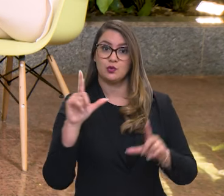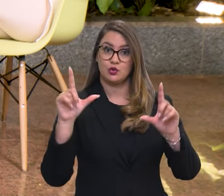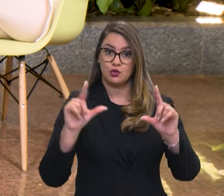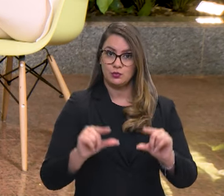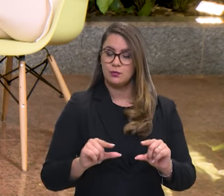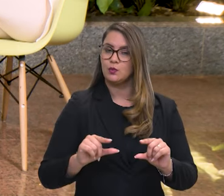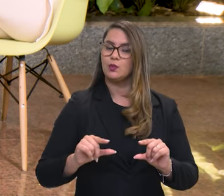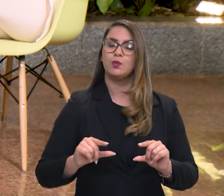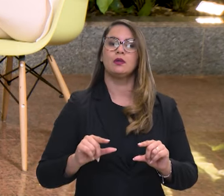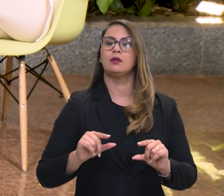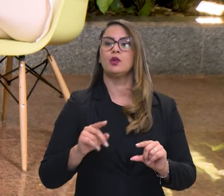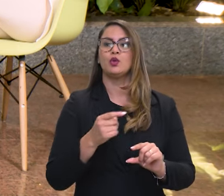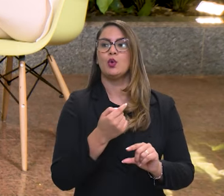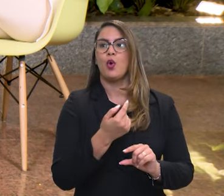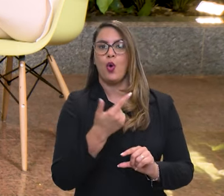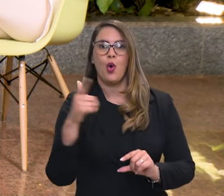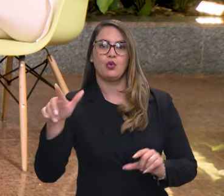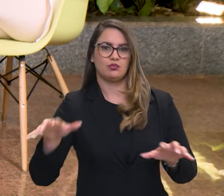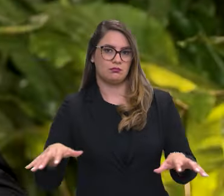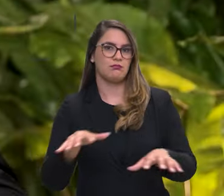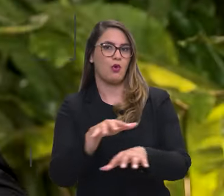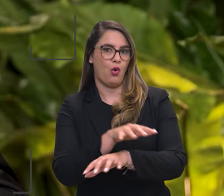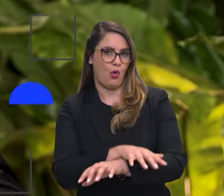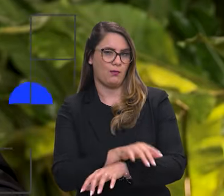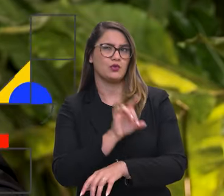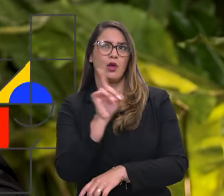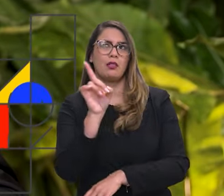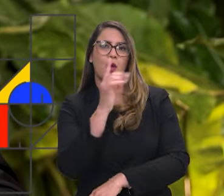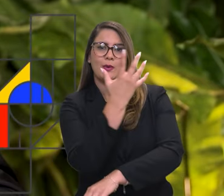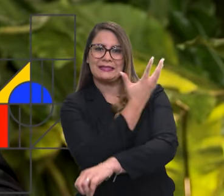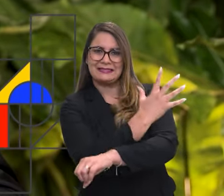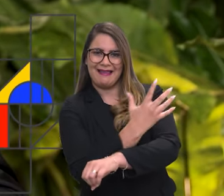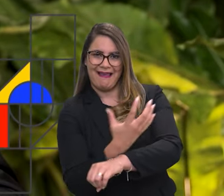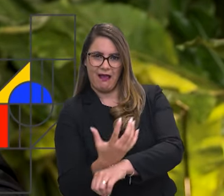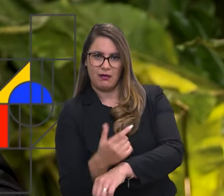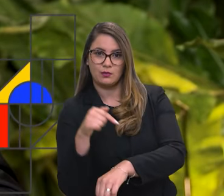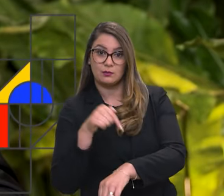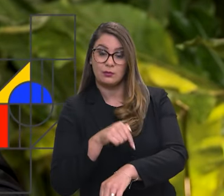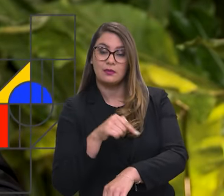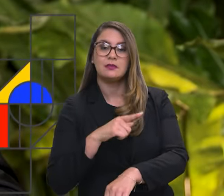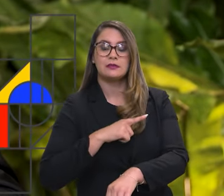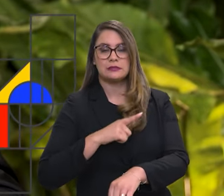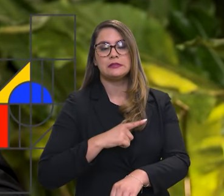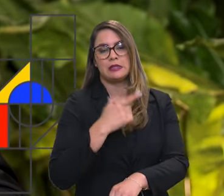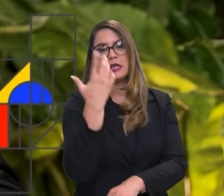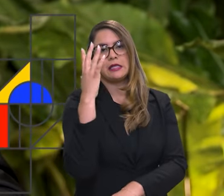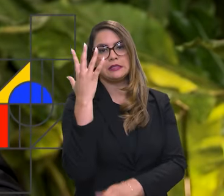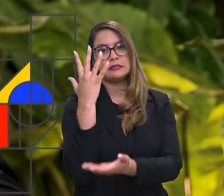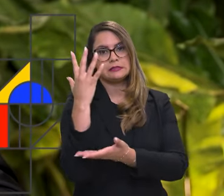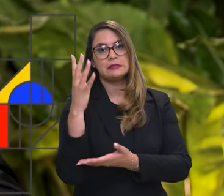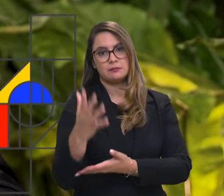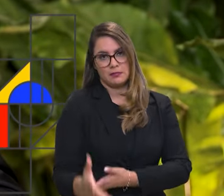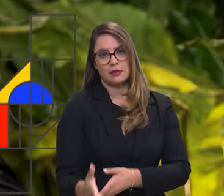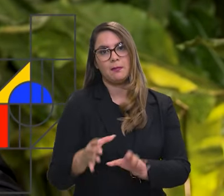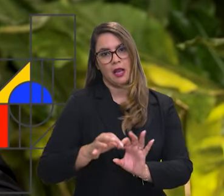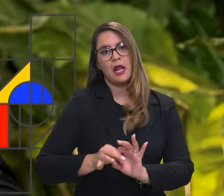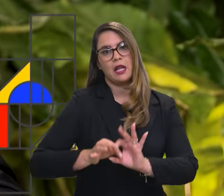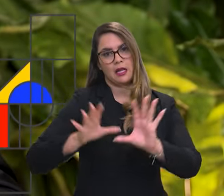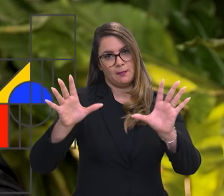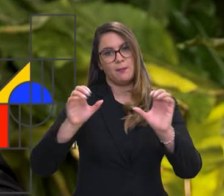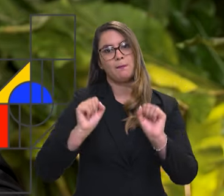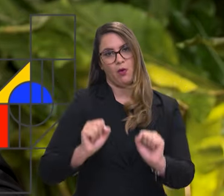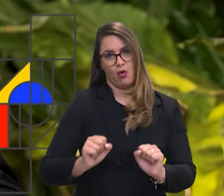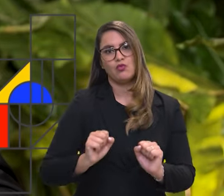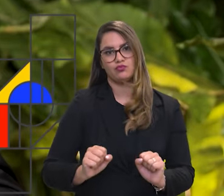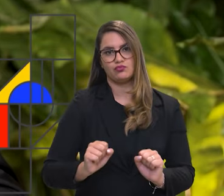biomas, com exceção do cerrado, onde a gente tem muito desmatamento legalizado, autorizado pelos estados.